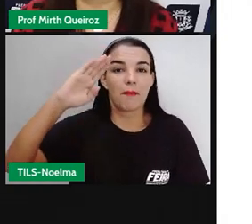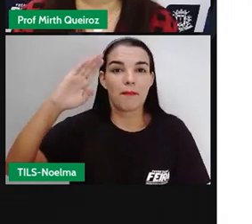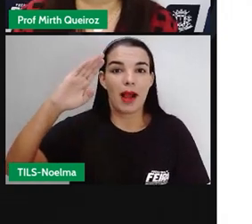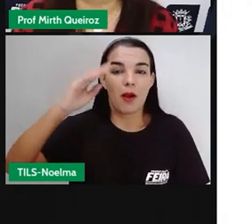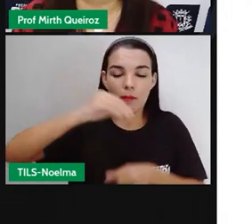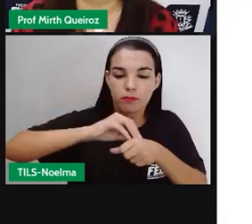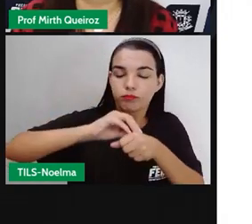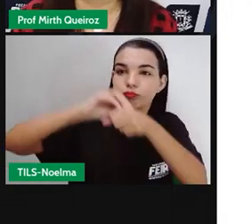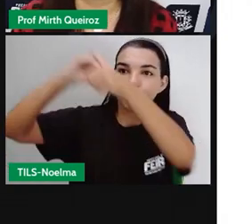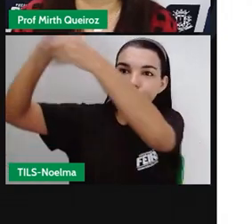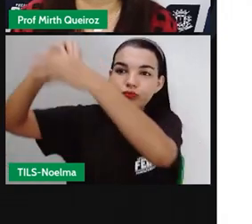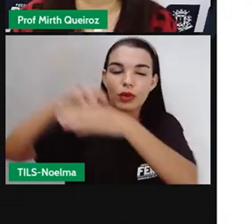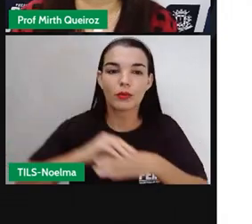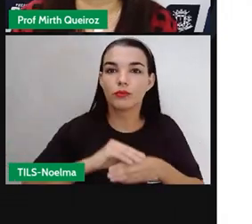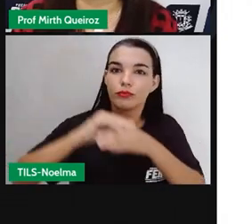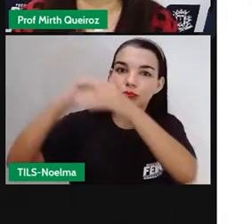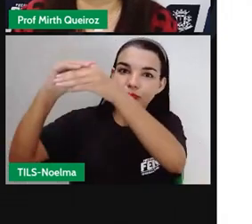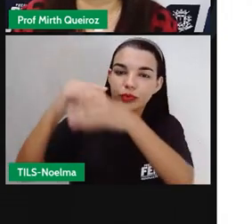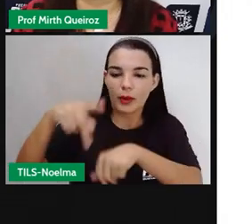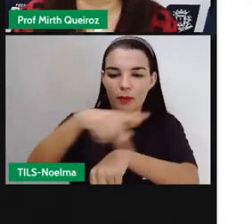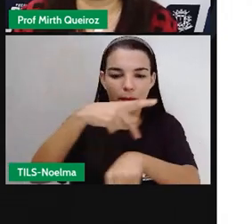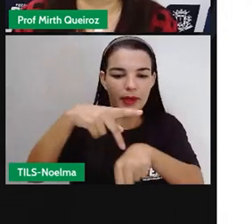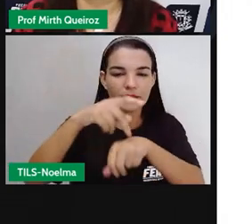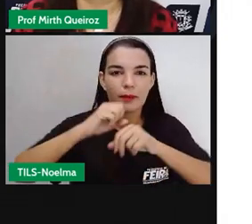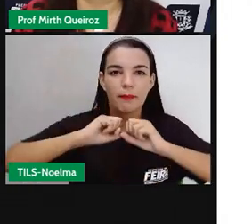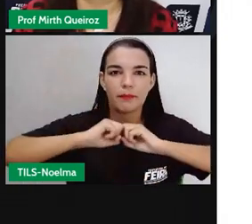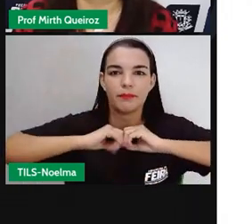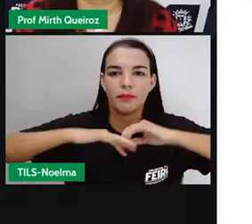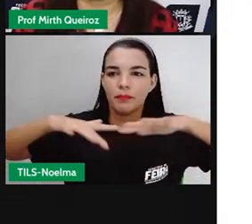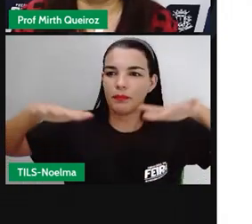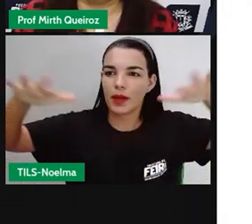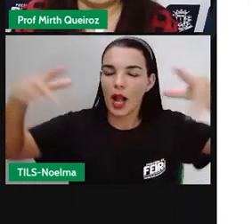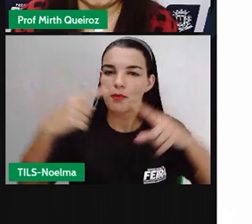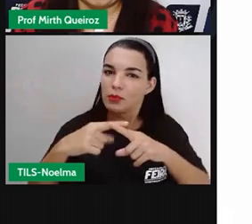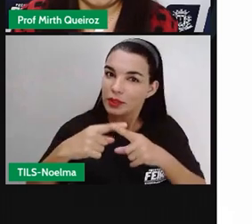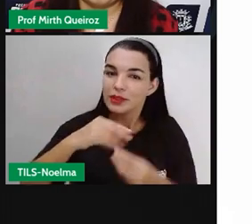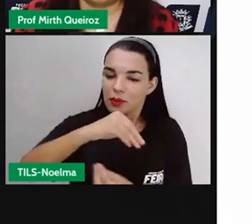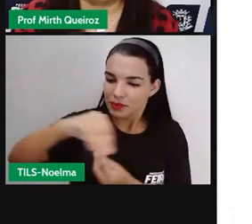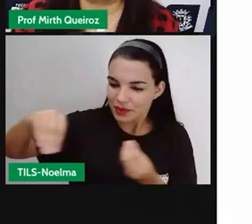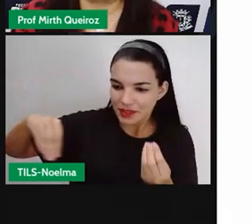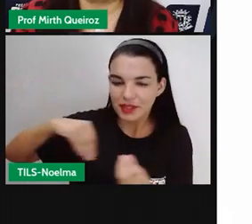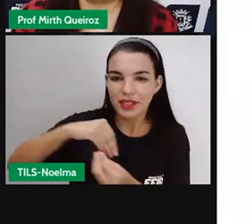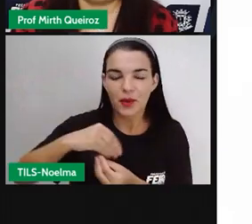brasileira, por isso que esse período ficou conhecido como o ciclo do café.